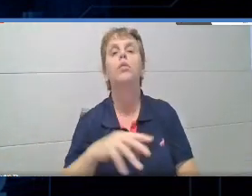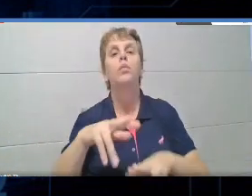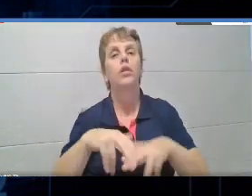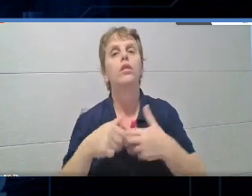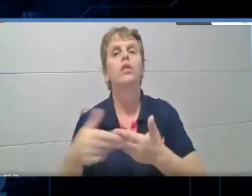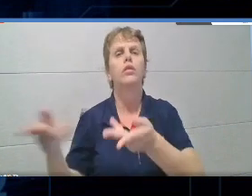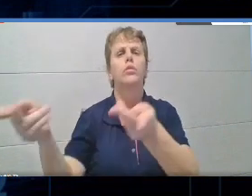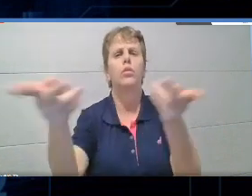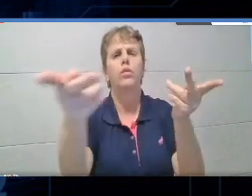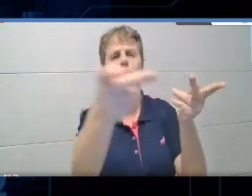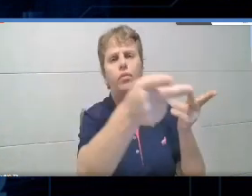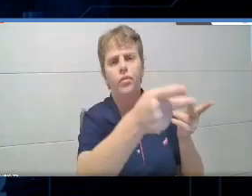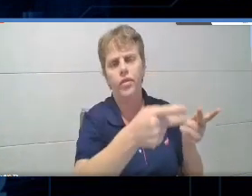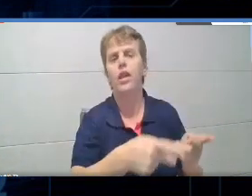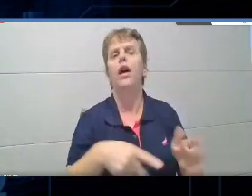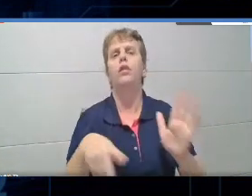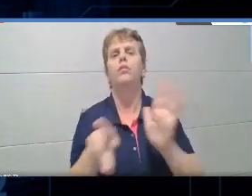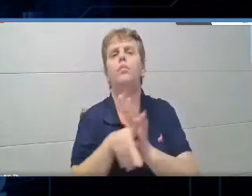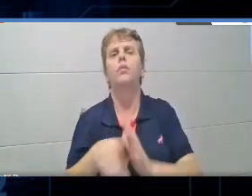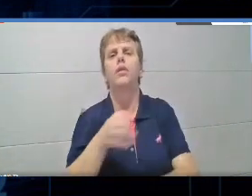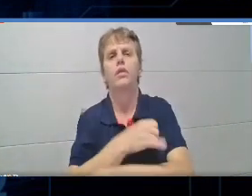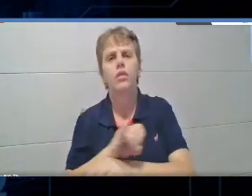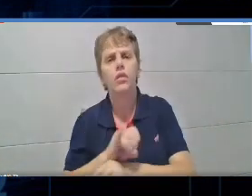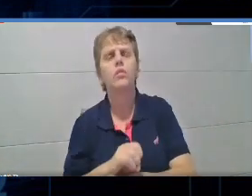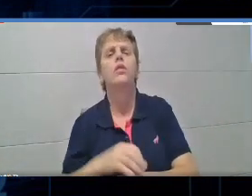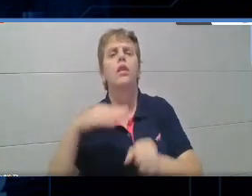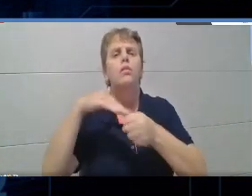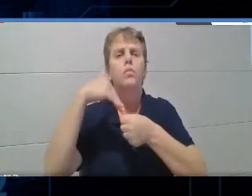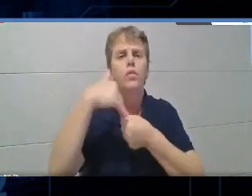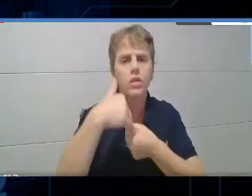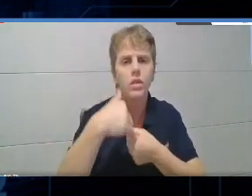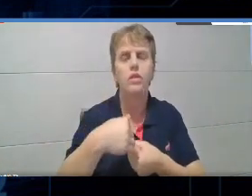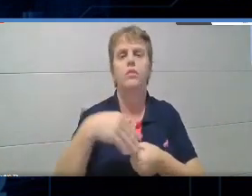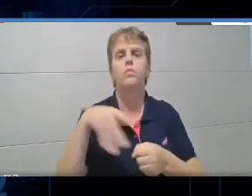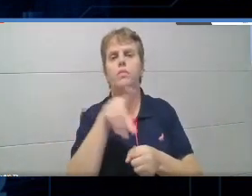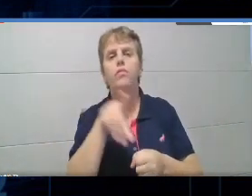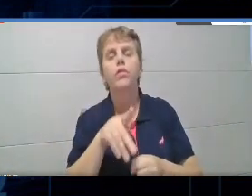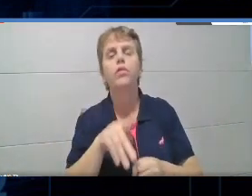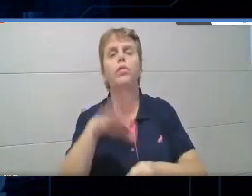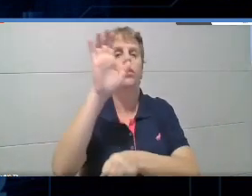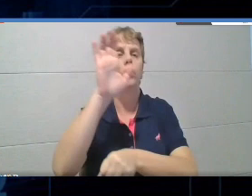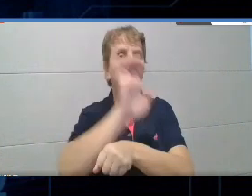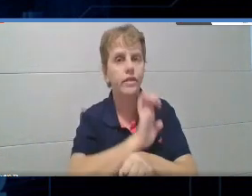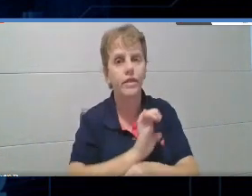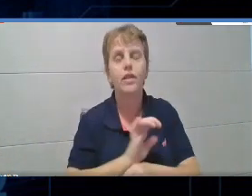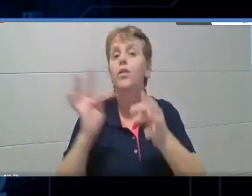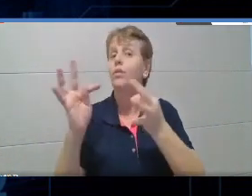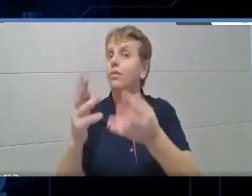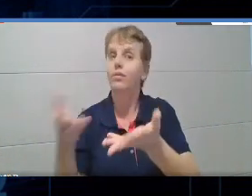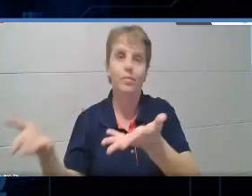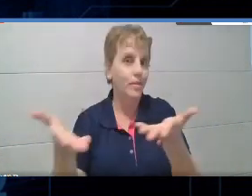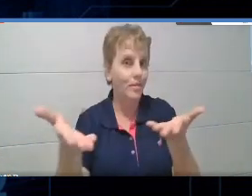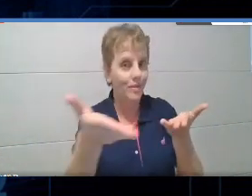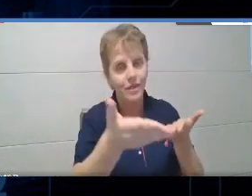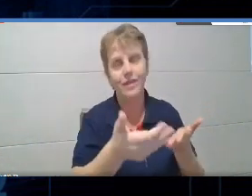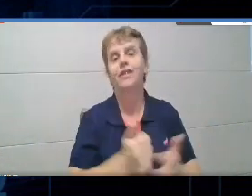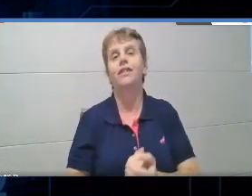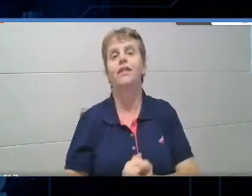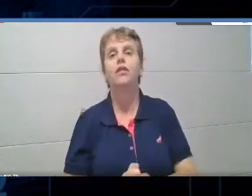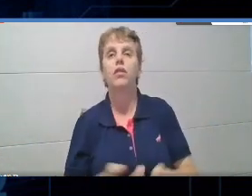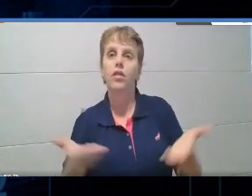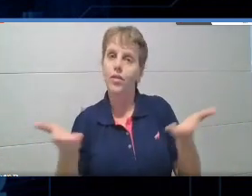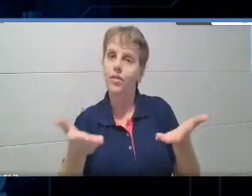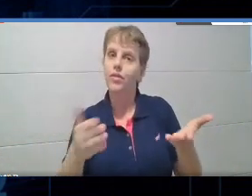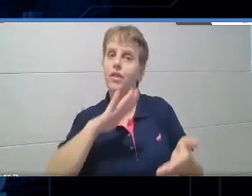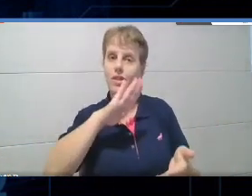nos cenários, os professores da rede estadual, municipal, enfim, todos que estão aqui, muito, muito bem-vindos, e que seja mesmo uma